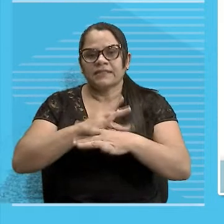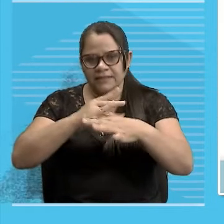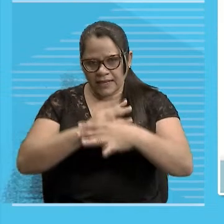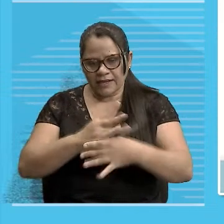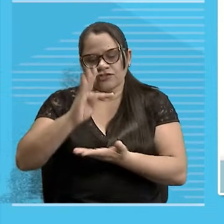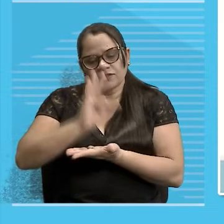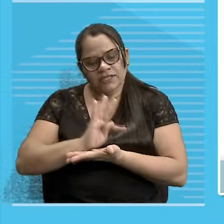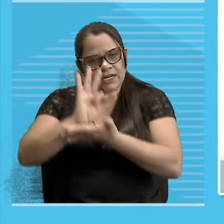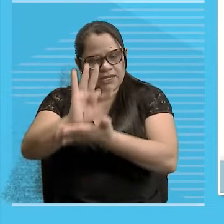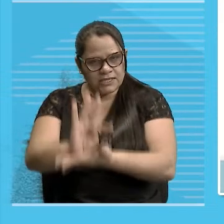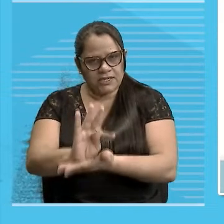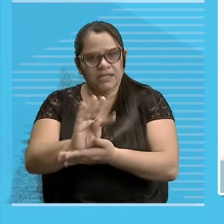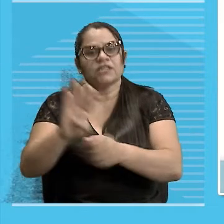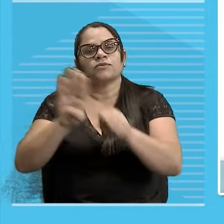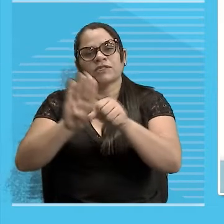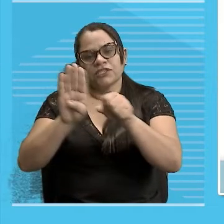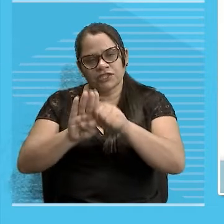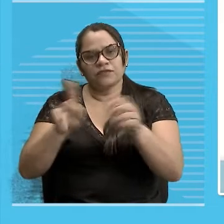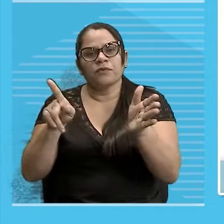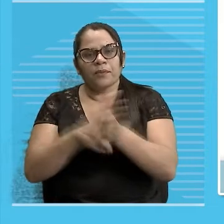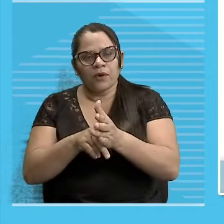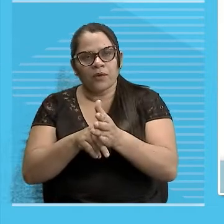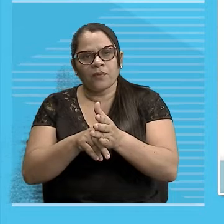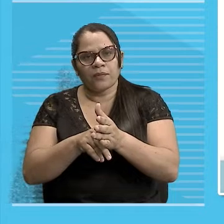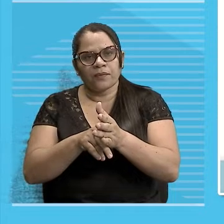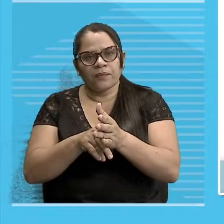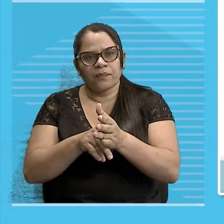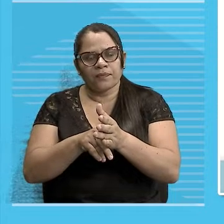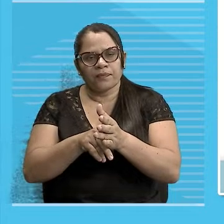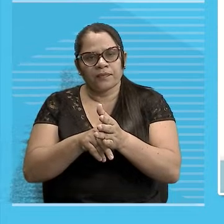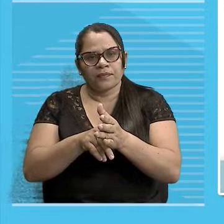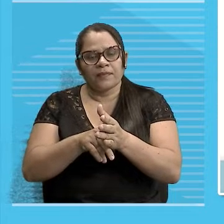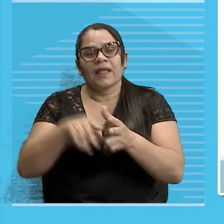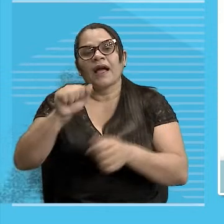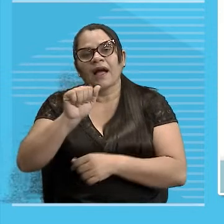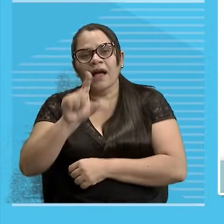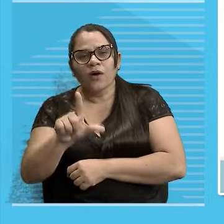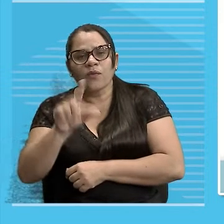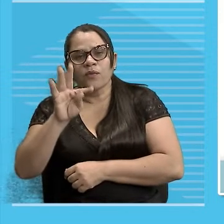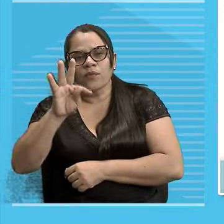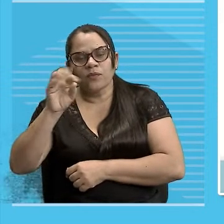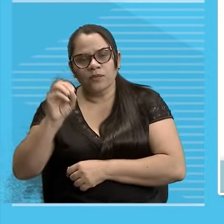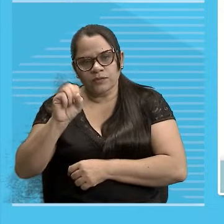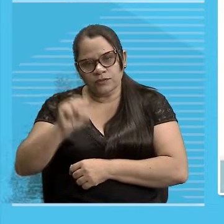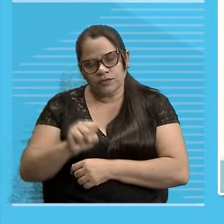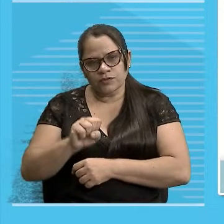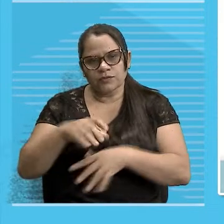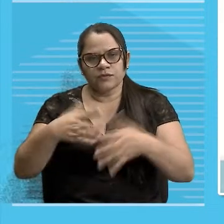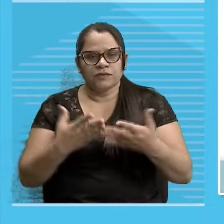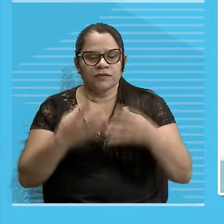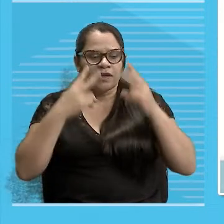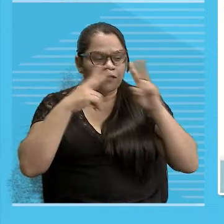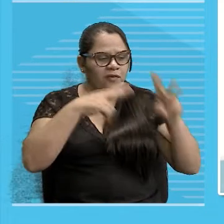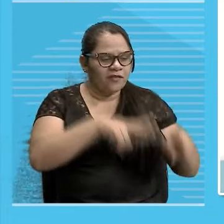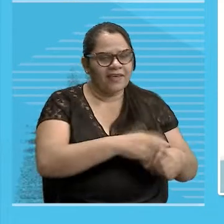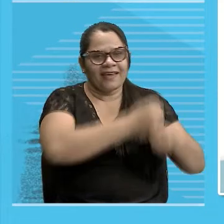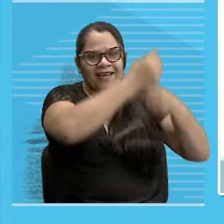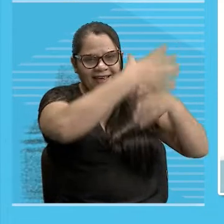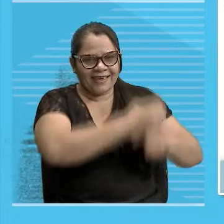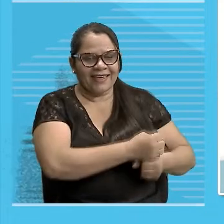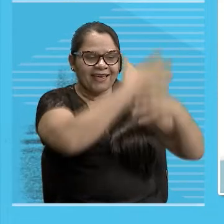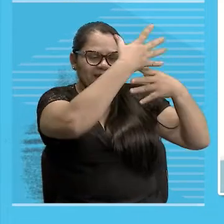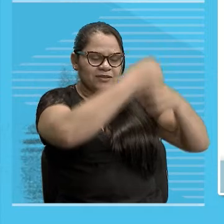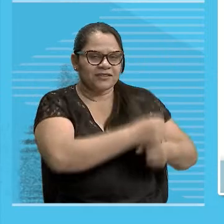Olha aí Tá vendo A Altos Deixa eu ver as cidades Que estão aqui Pra gente já Fazer aqui Uma interação